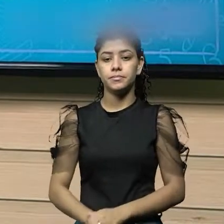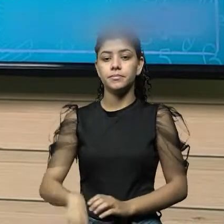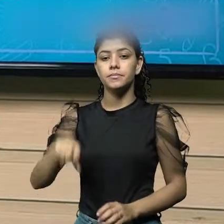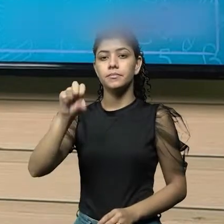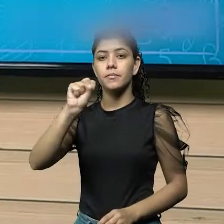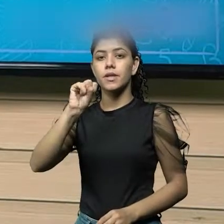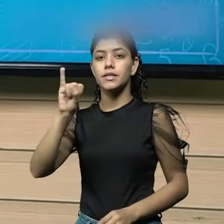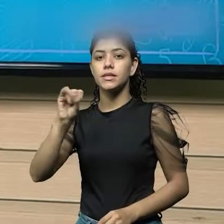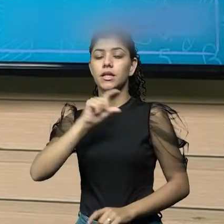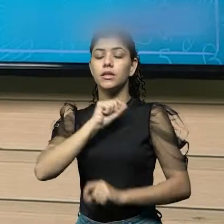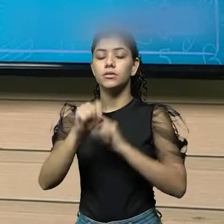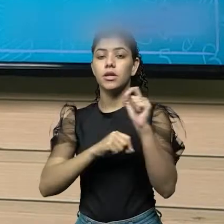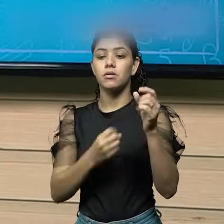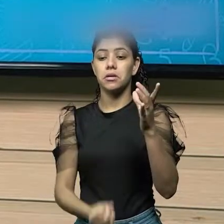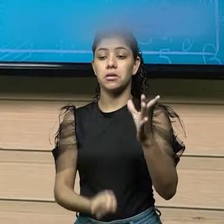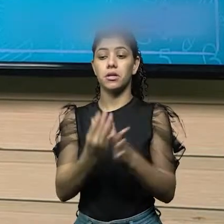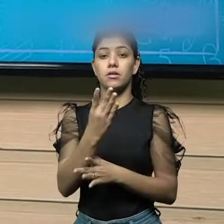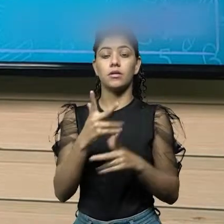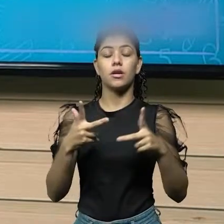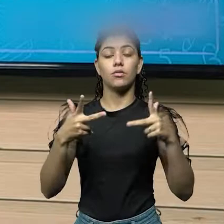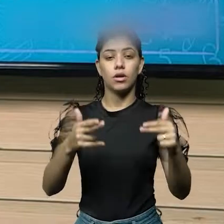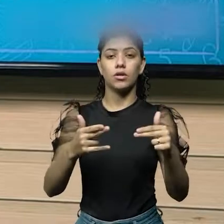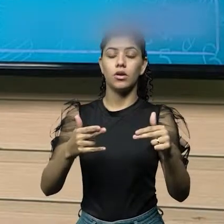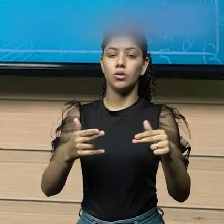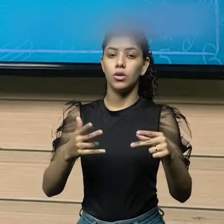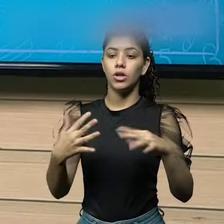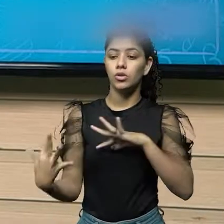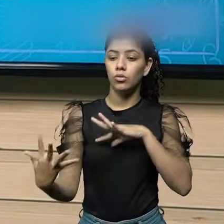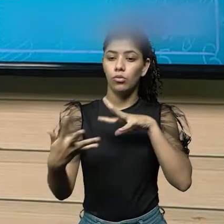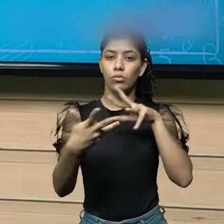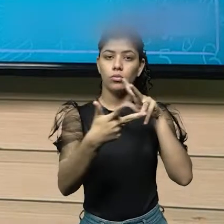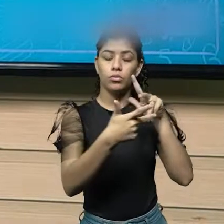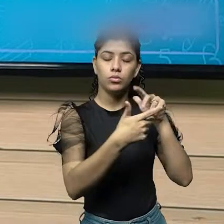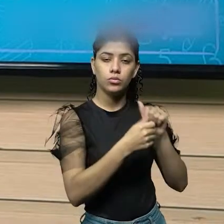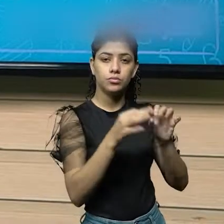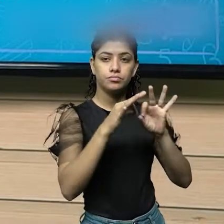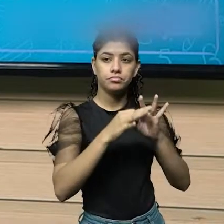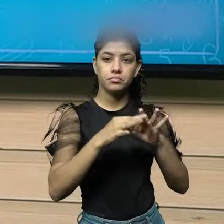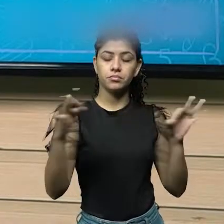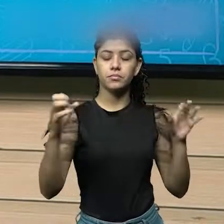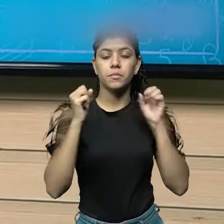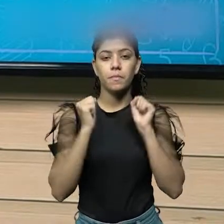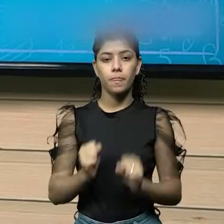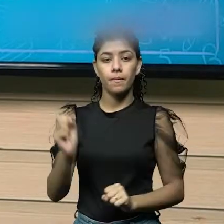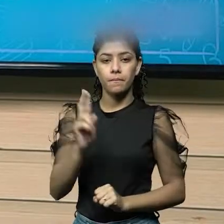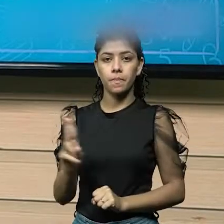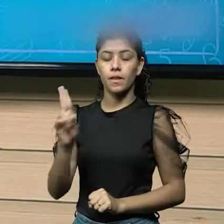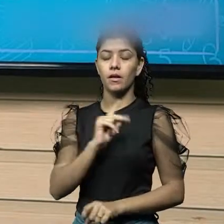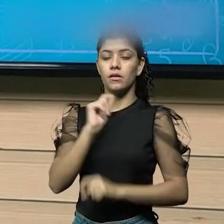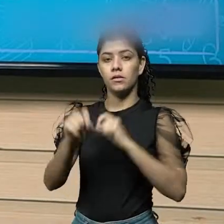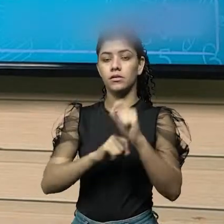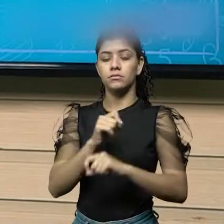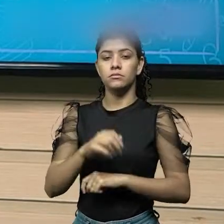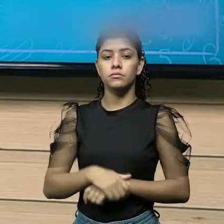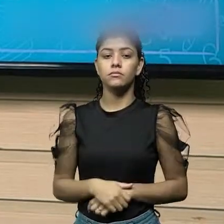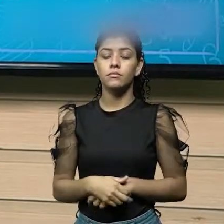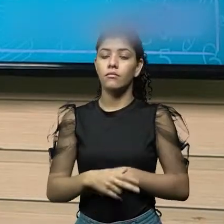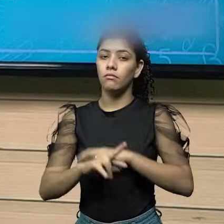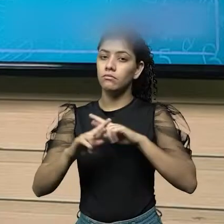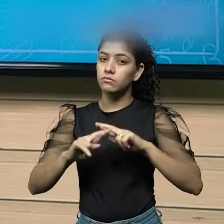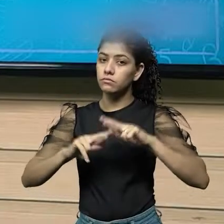surge para padronizar as unidades de medidas que podem ser usadas nas diferentes